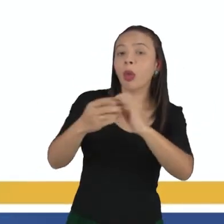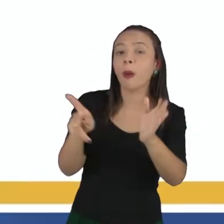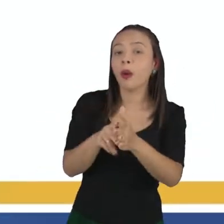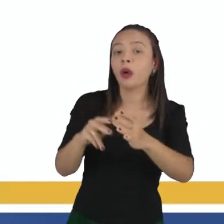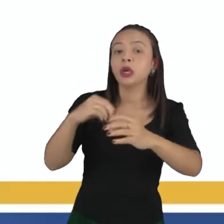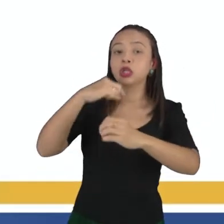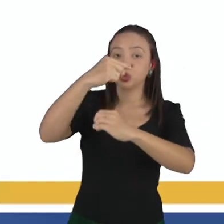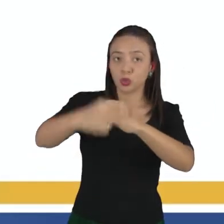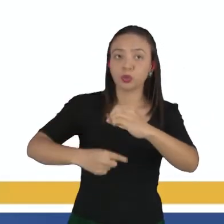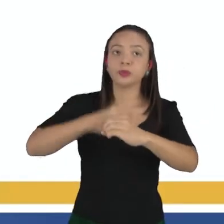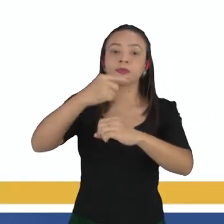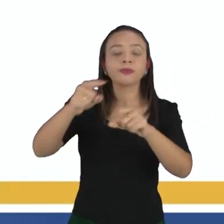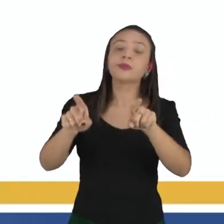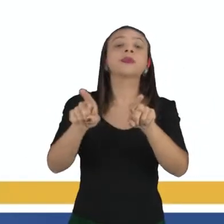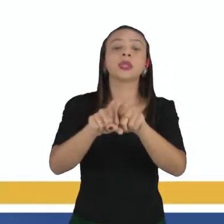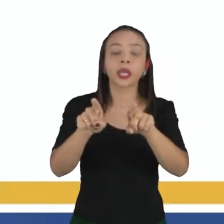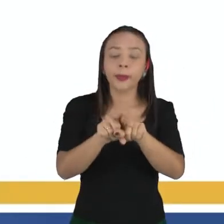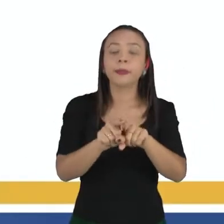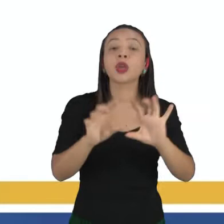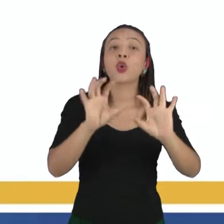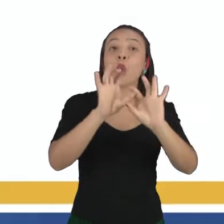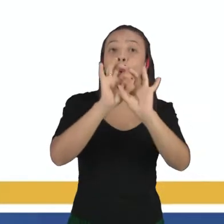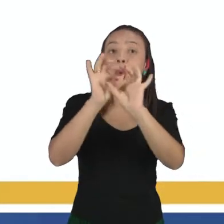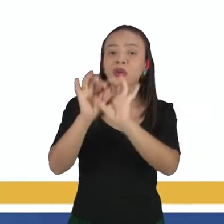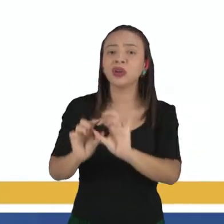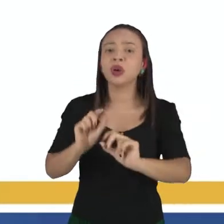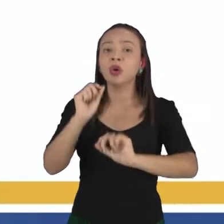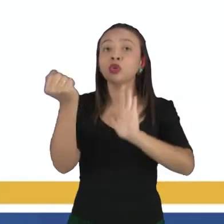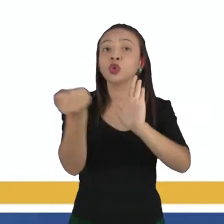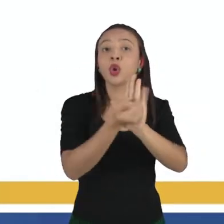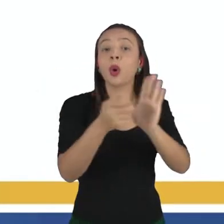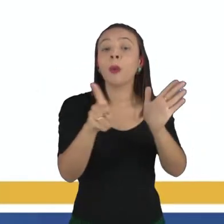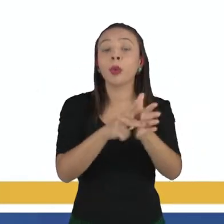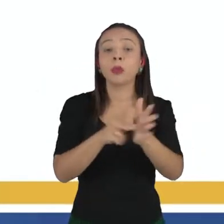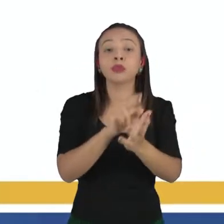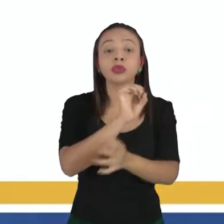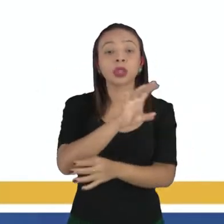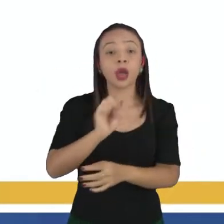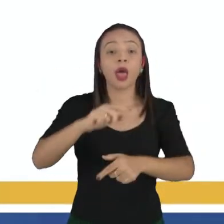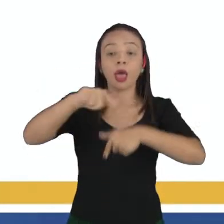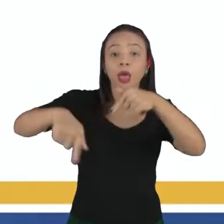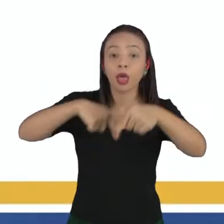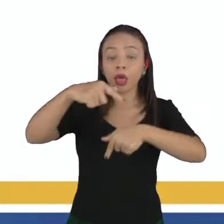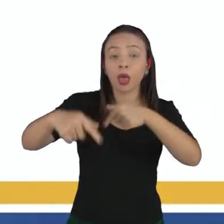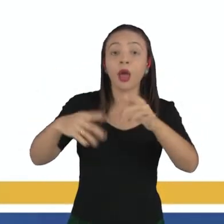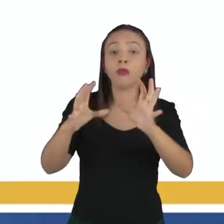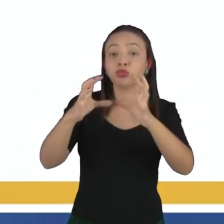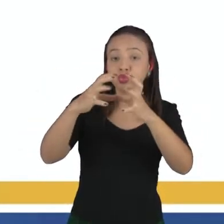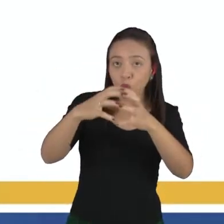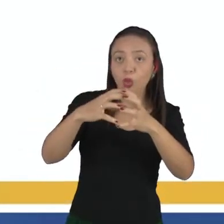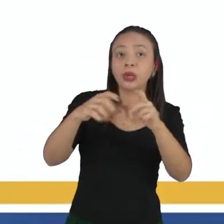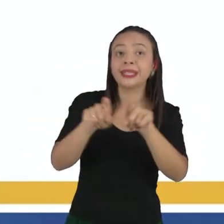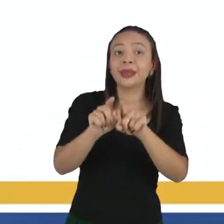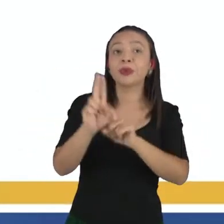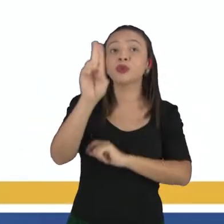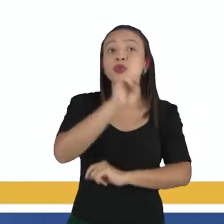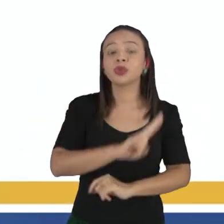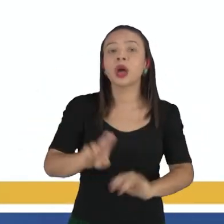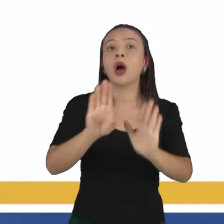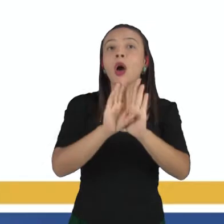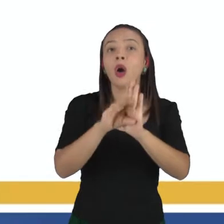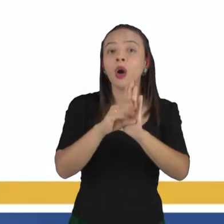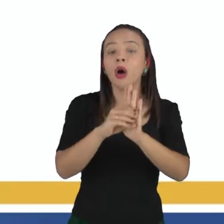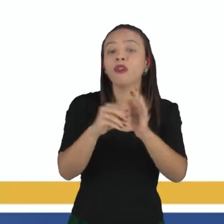no átomo e por último a gente vai contextualizar a simbologia dos elementos químicos e aplicar os conceitos nas